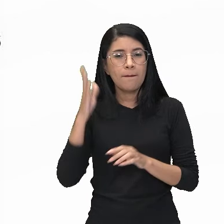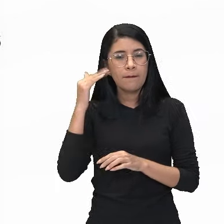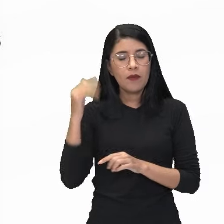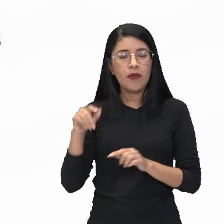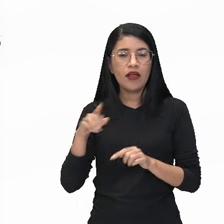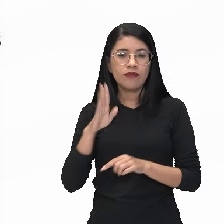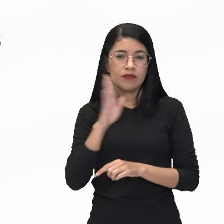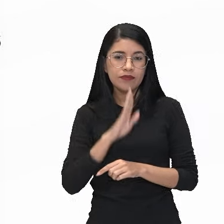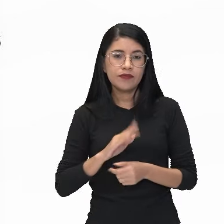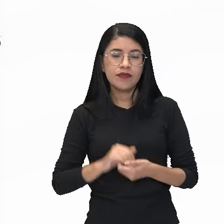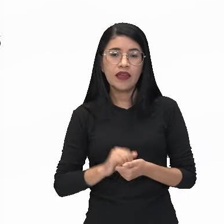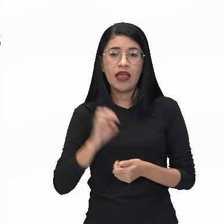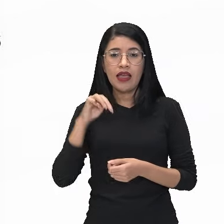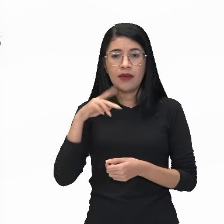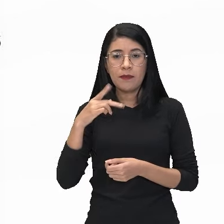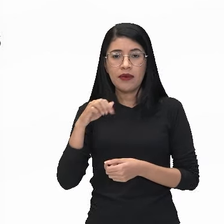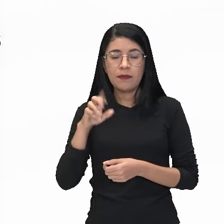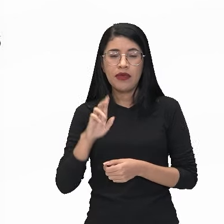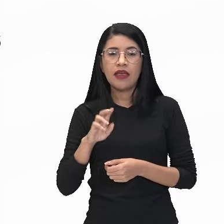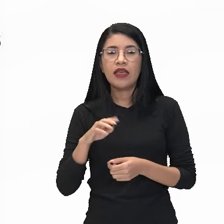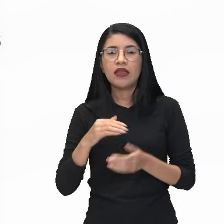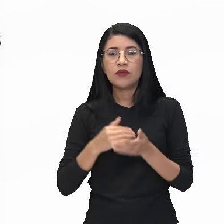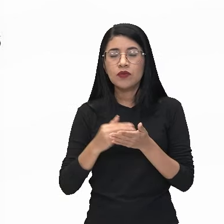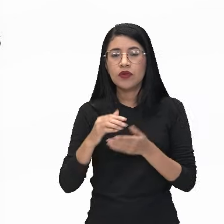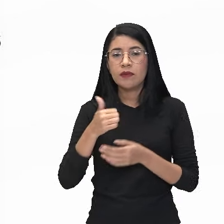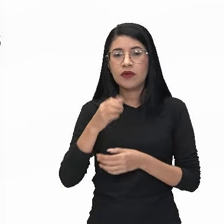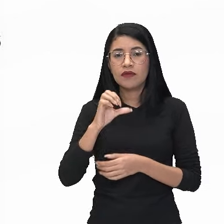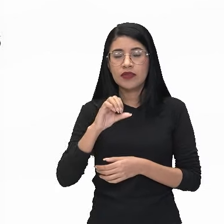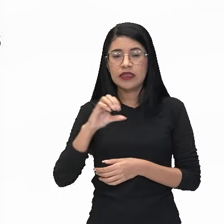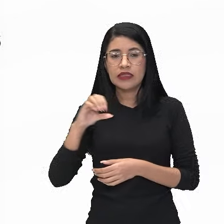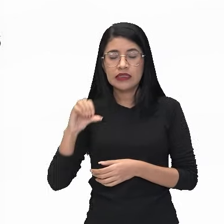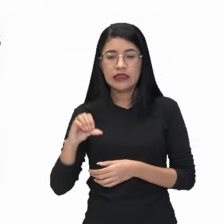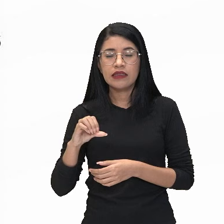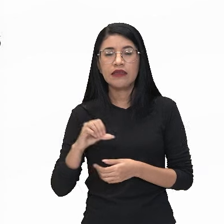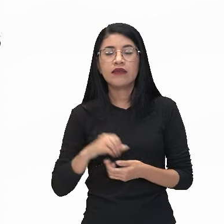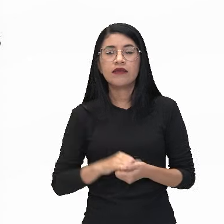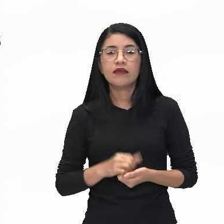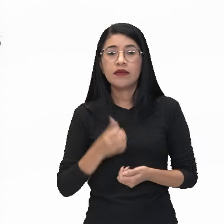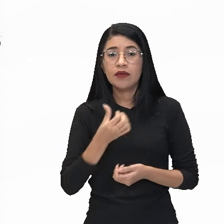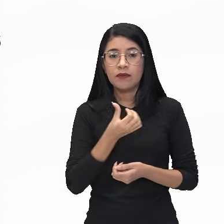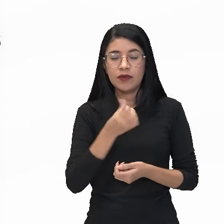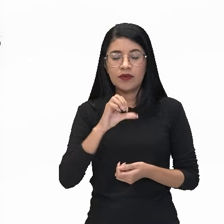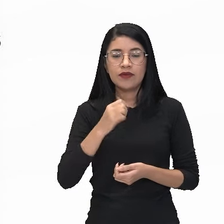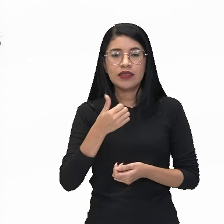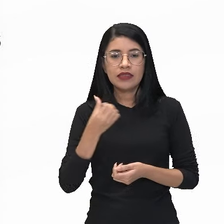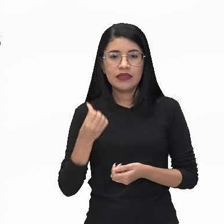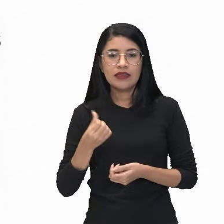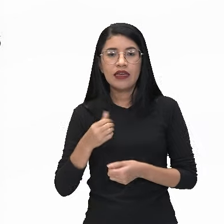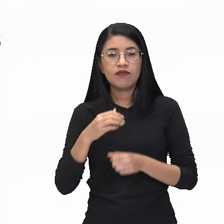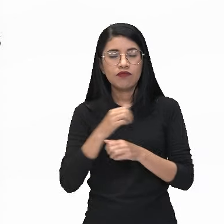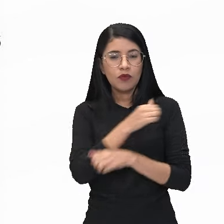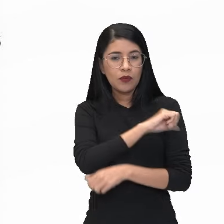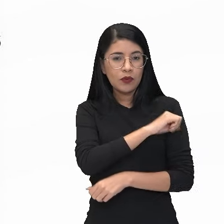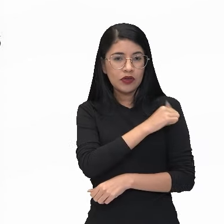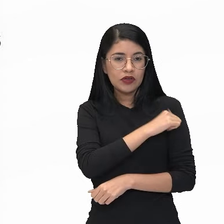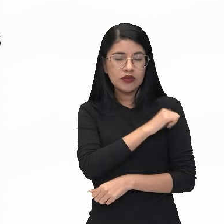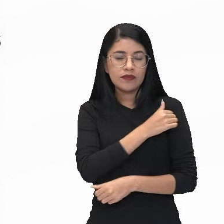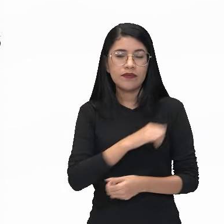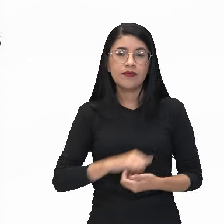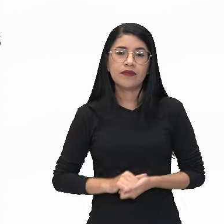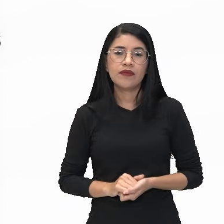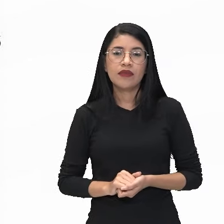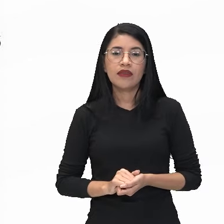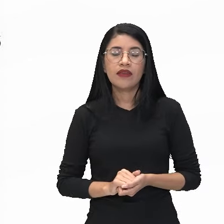MPB surgiu a partir de 1966 na cidade do Rio de Janeiro, com a segunda geração da Bossa Nova,